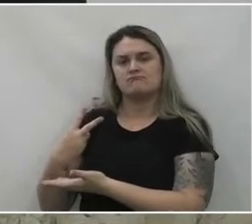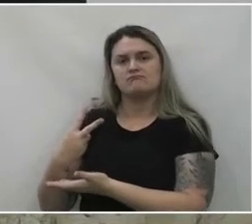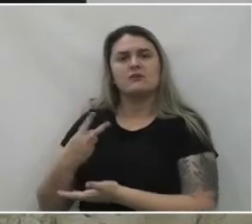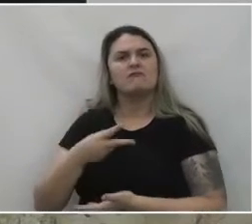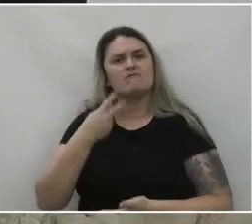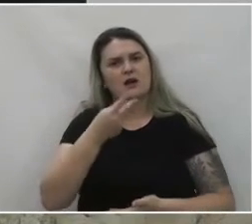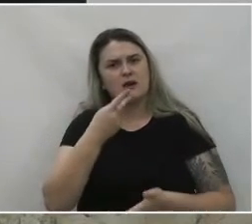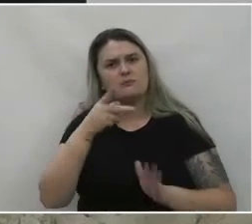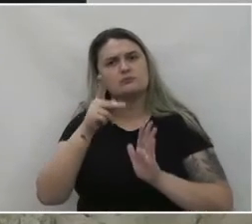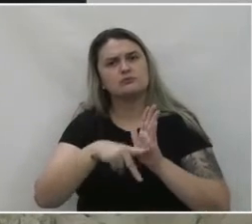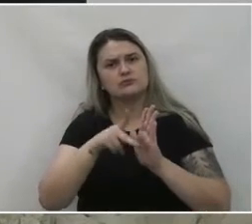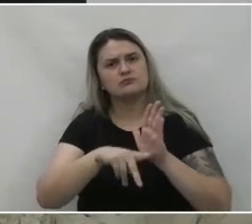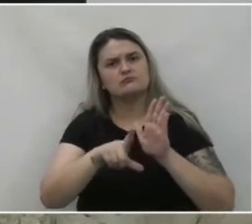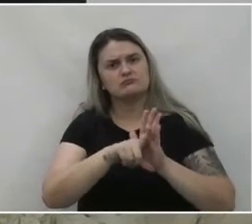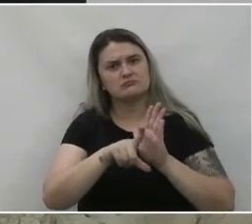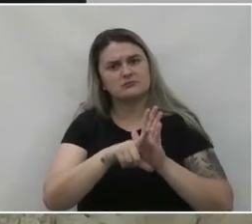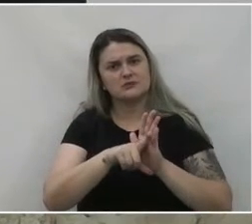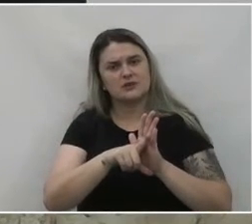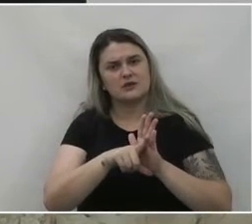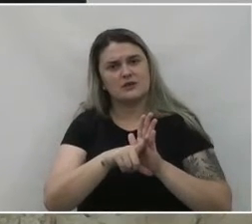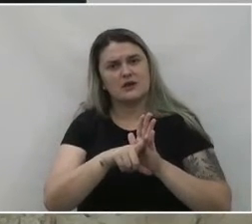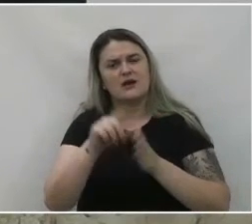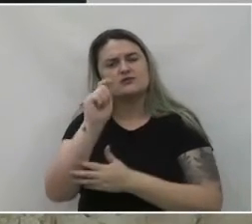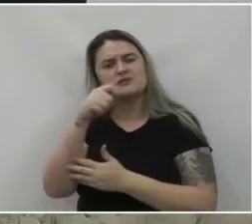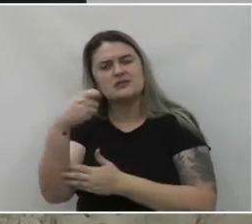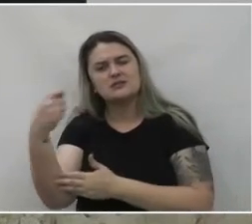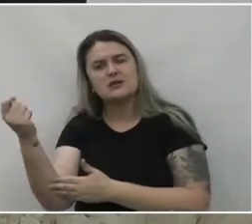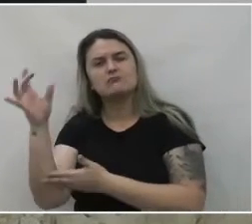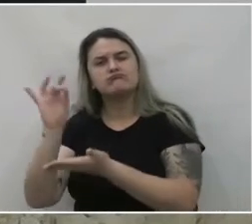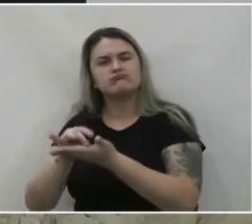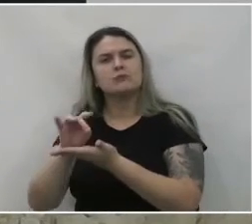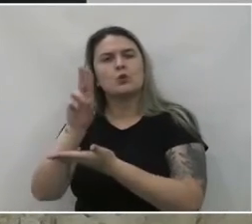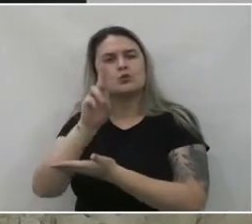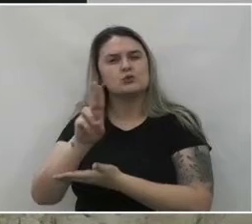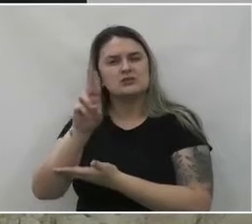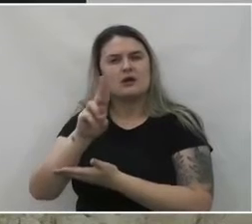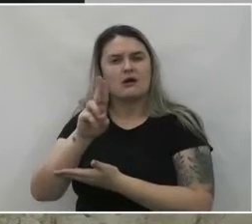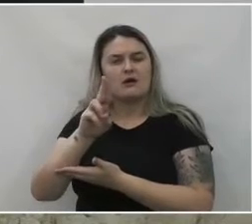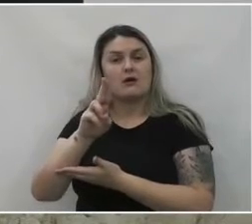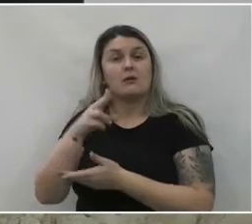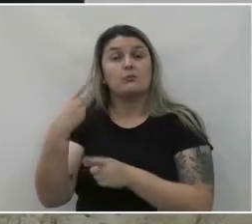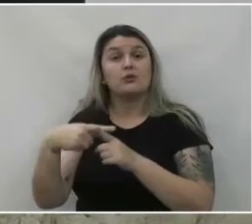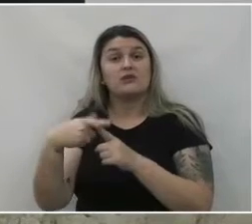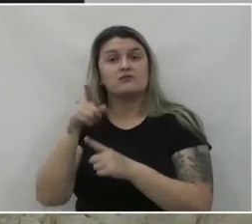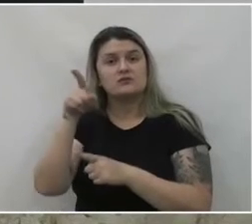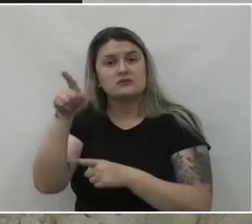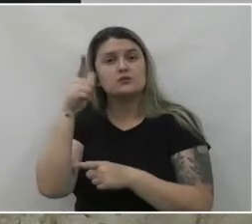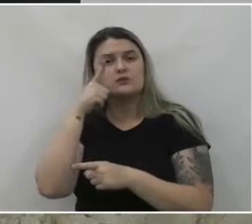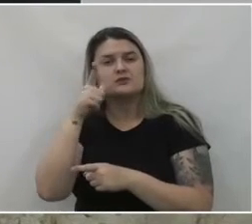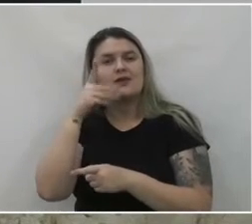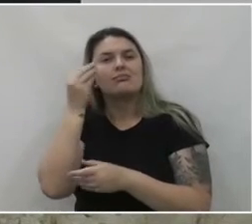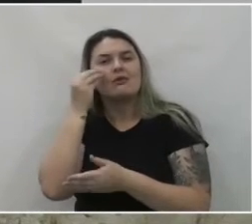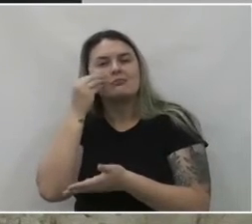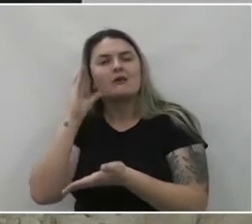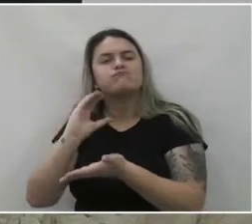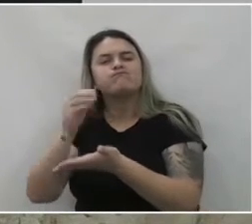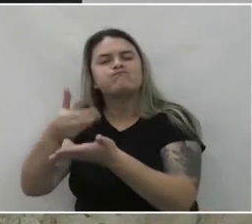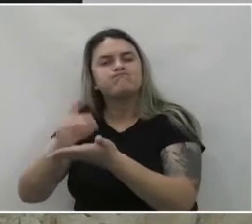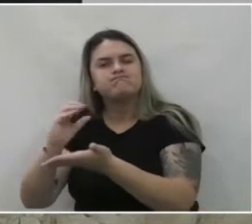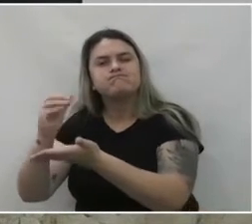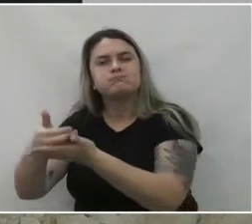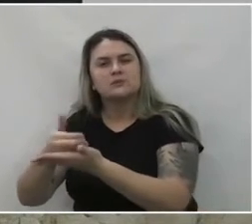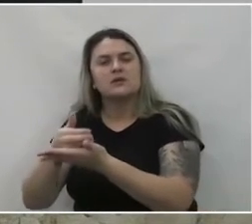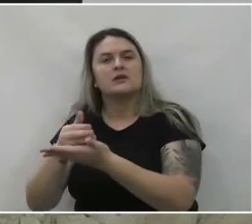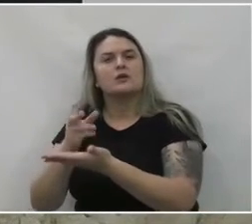colocar este projeto de lei de utilidade pública municipal, a qual vai dar um respaldo para que vocês consigam angariar fundos e